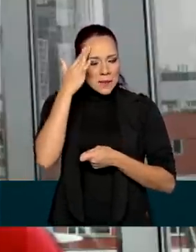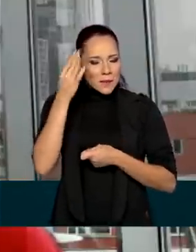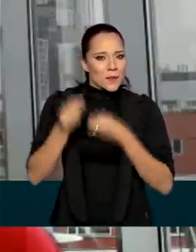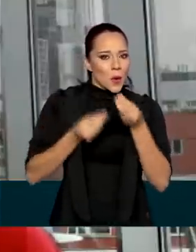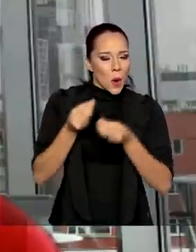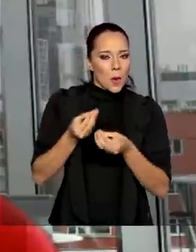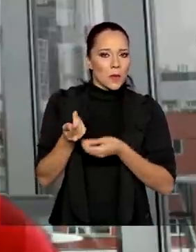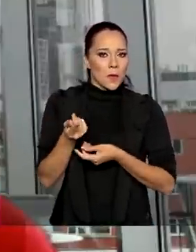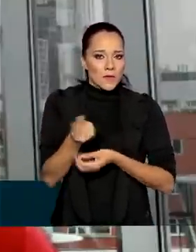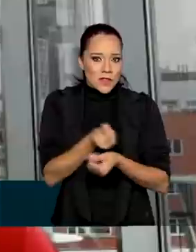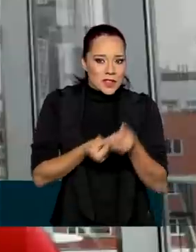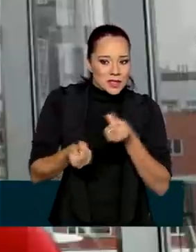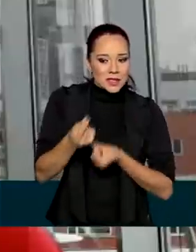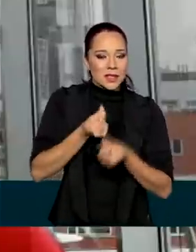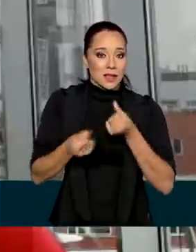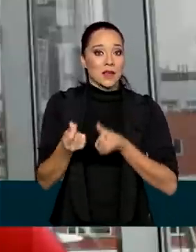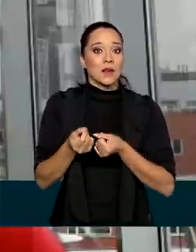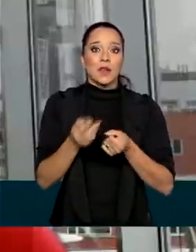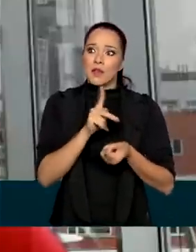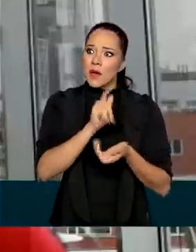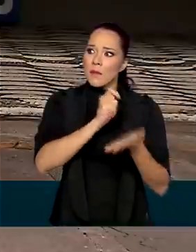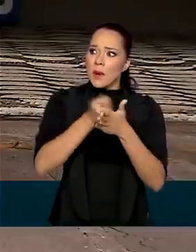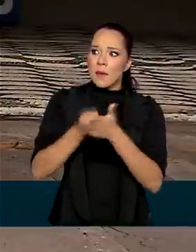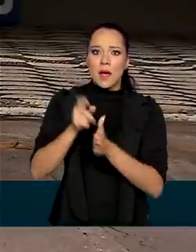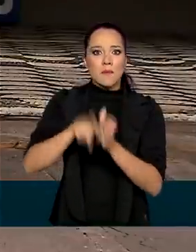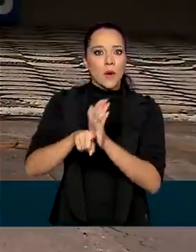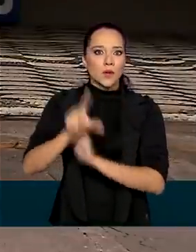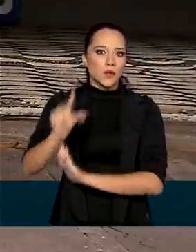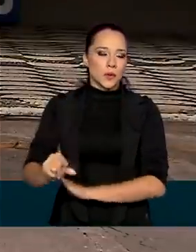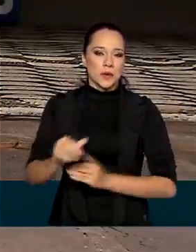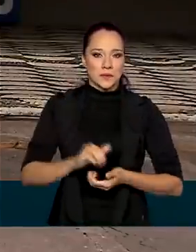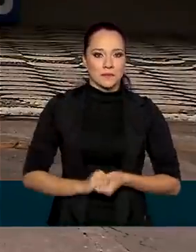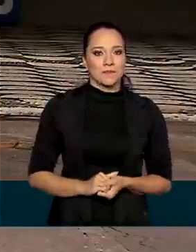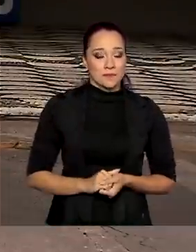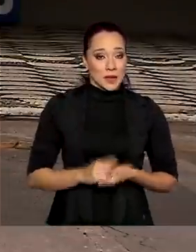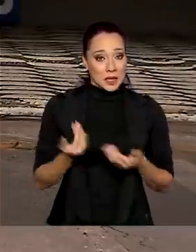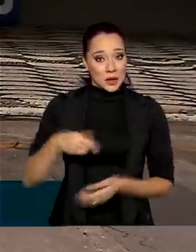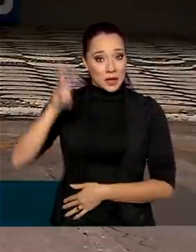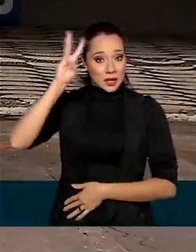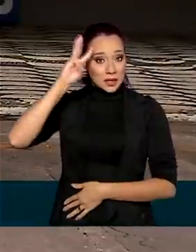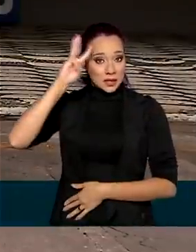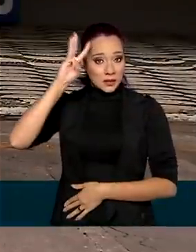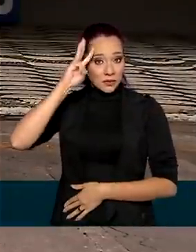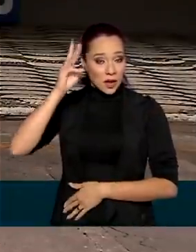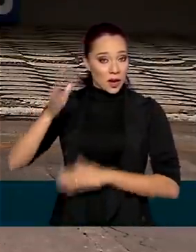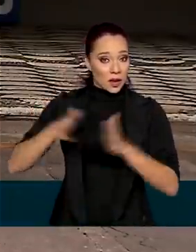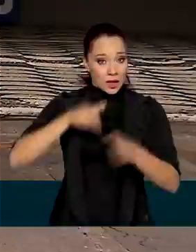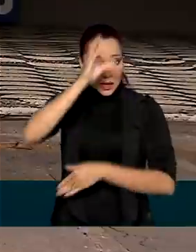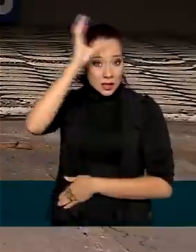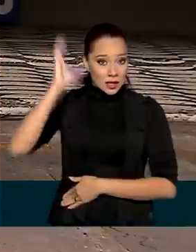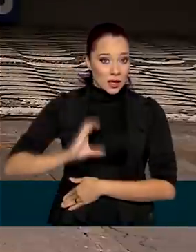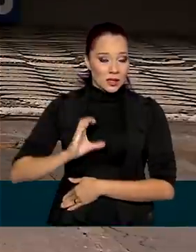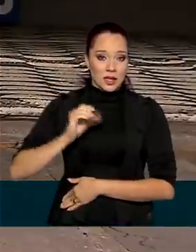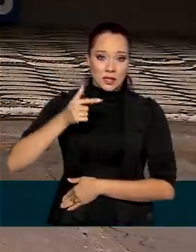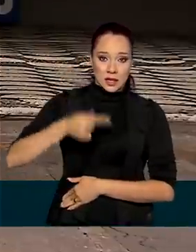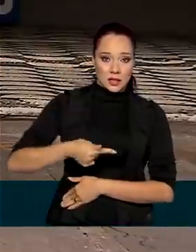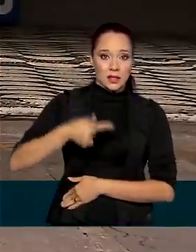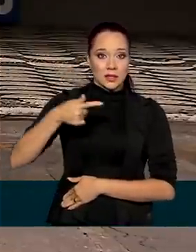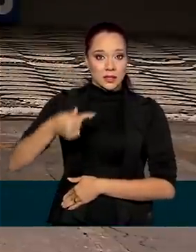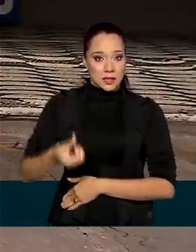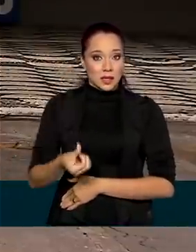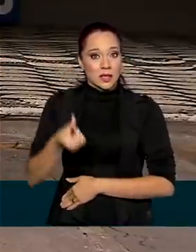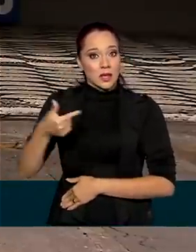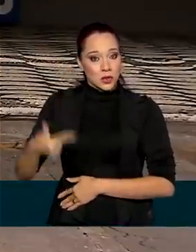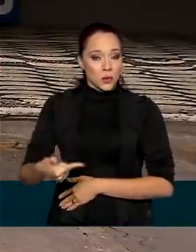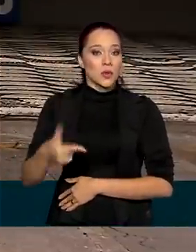das pessoas e as pessoas vão pagar menos taxas. A partir desta terça-feira, parte dos clientes das 762